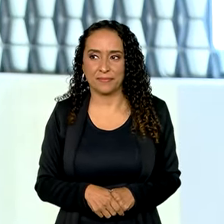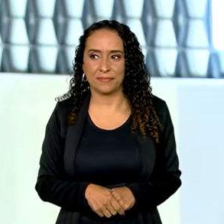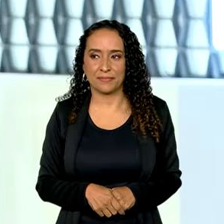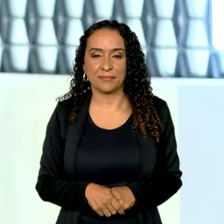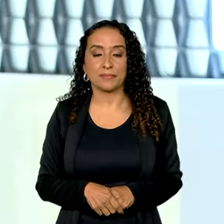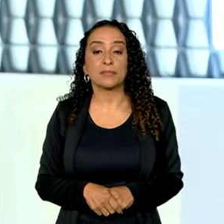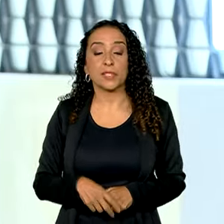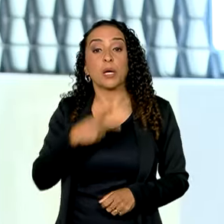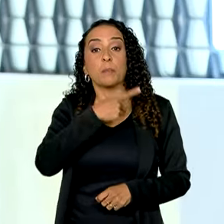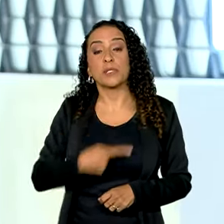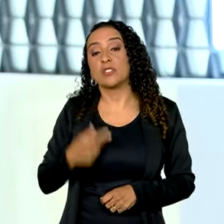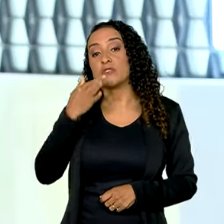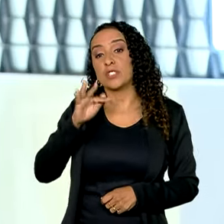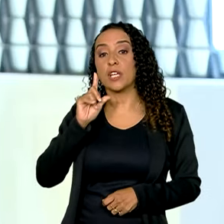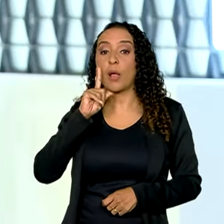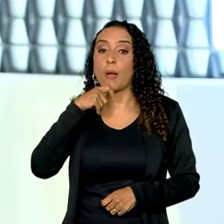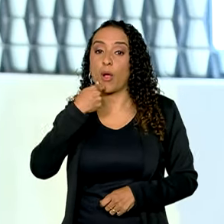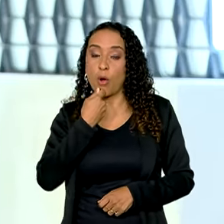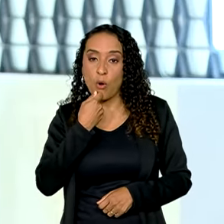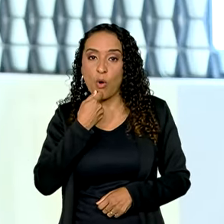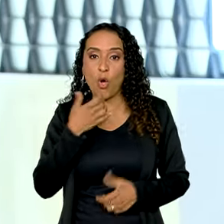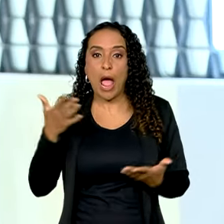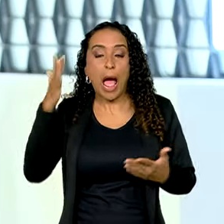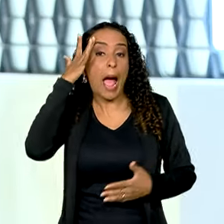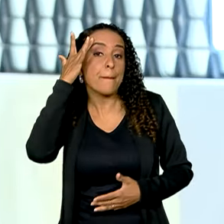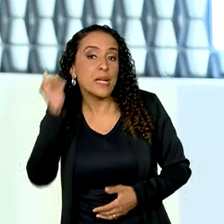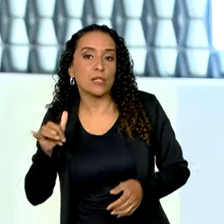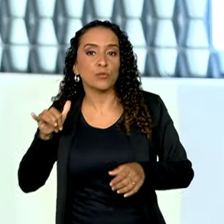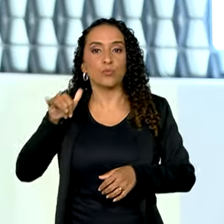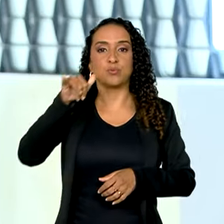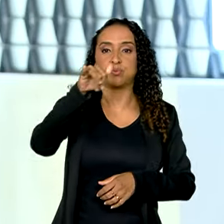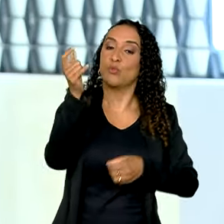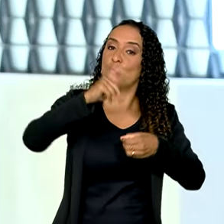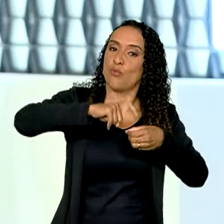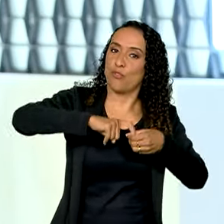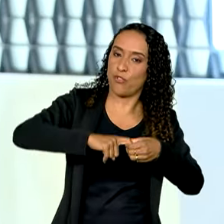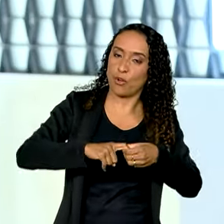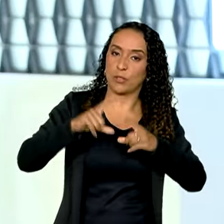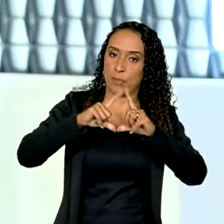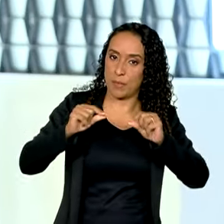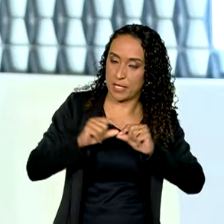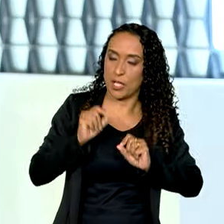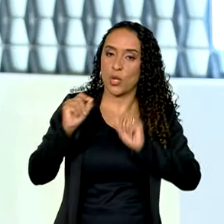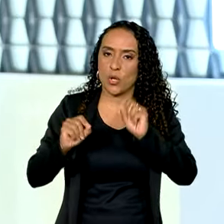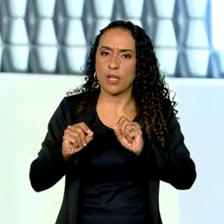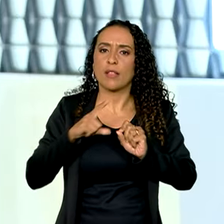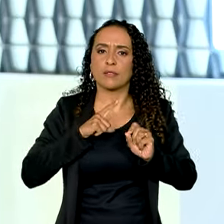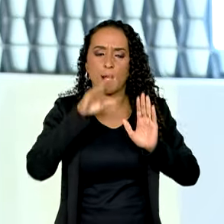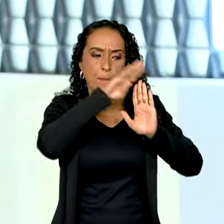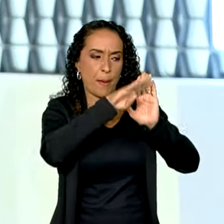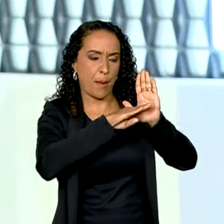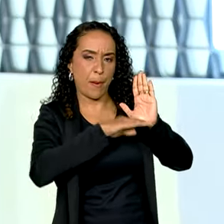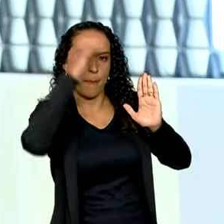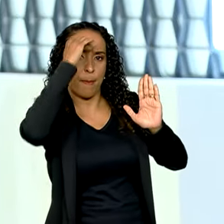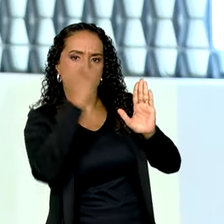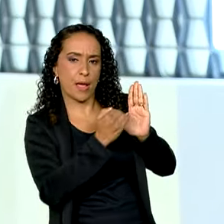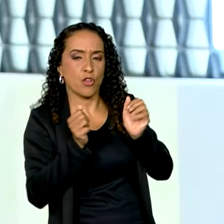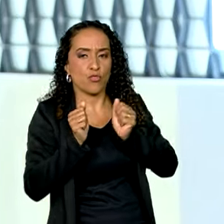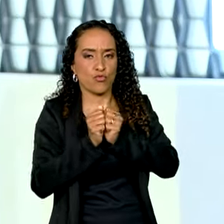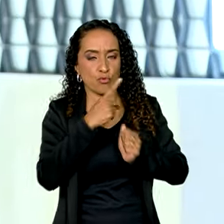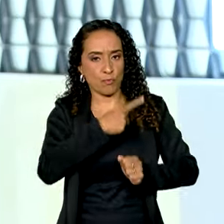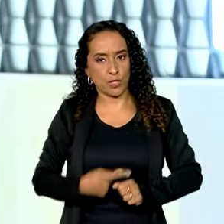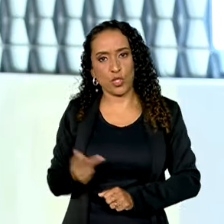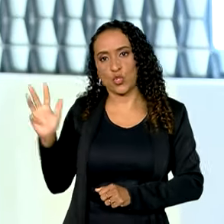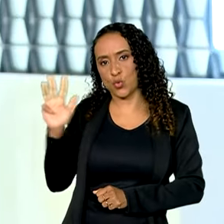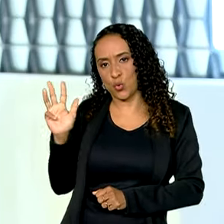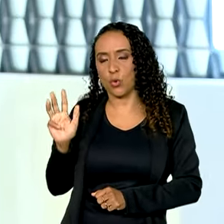O presidente francês, Emmanuel Macron, embarca amanhã de volta para Brasília, onde cumpre uma série de agendas com o presidente Lula